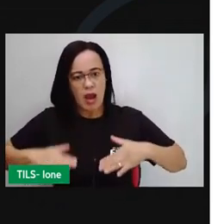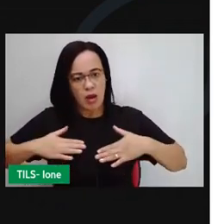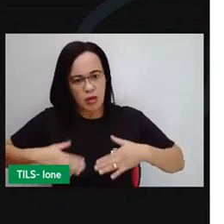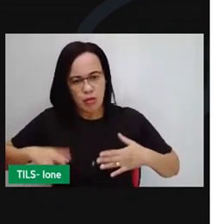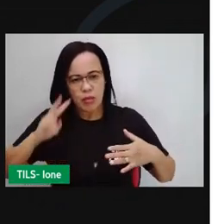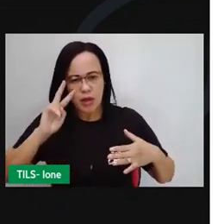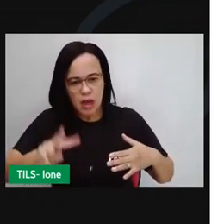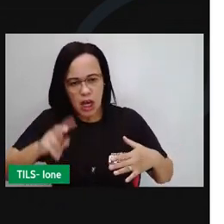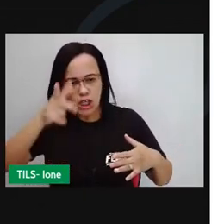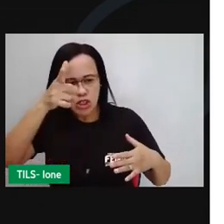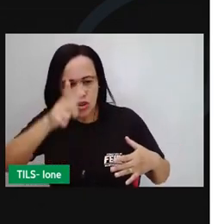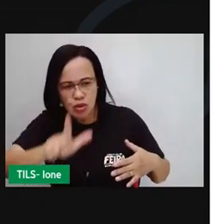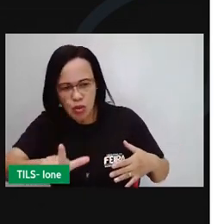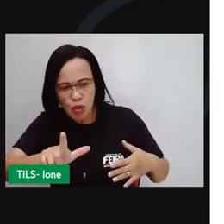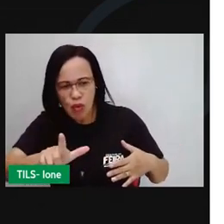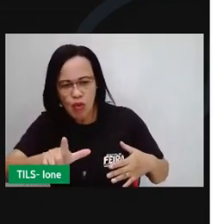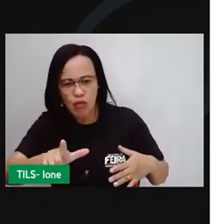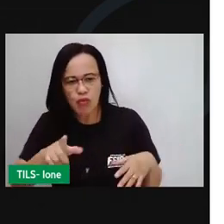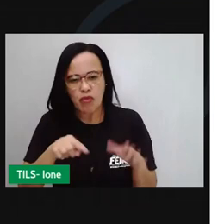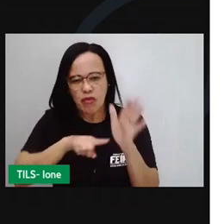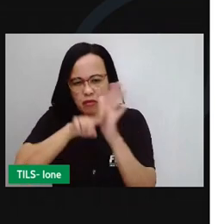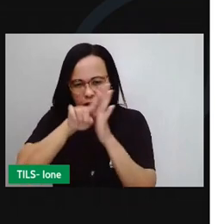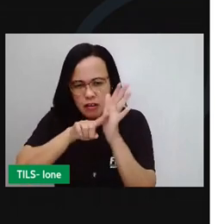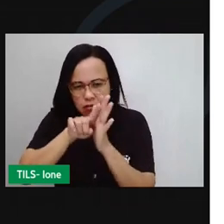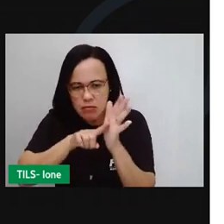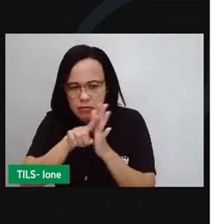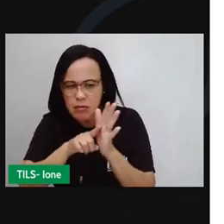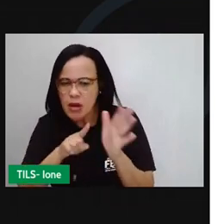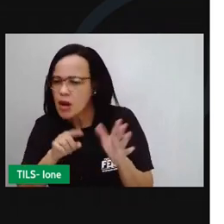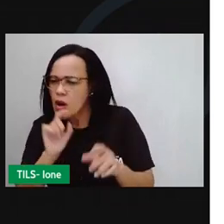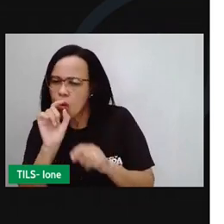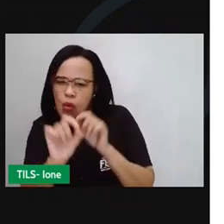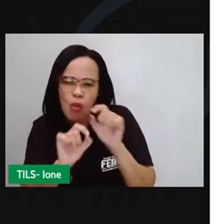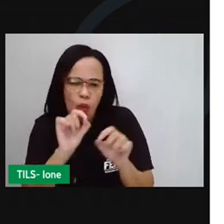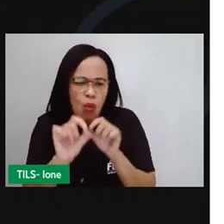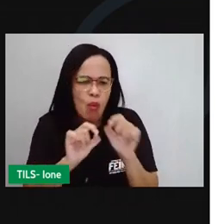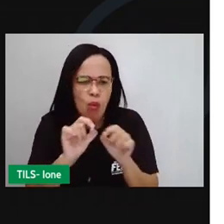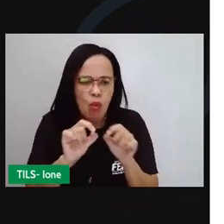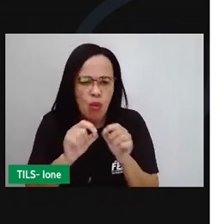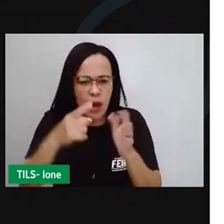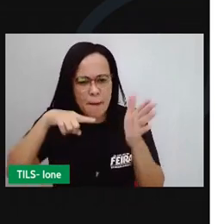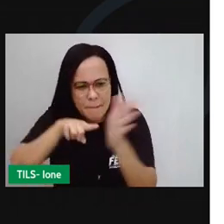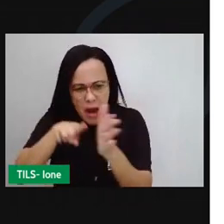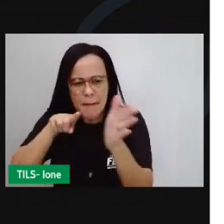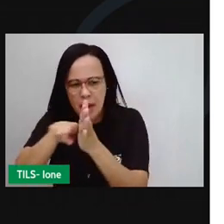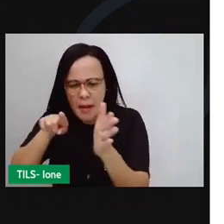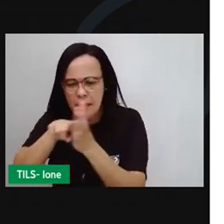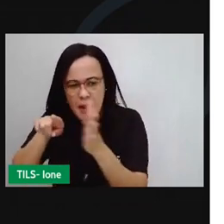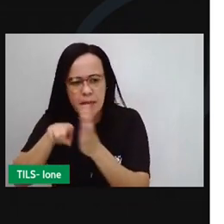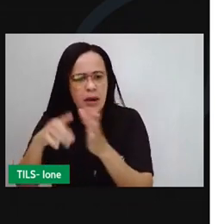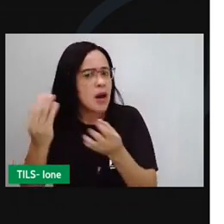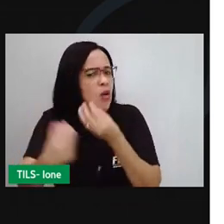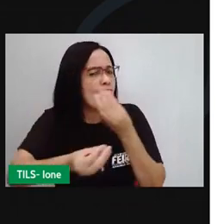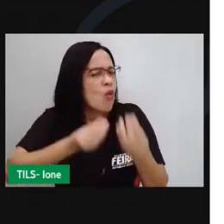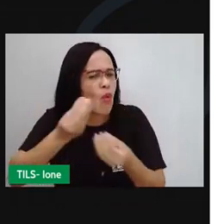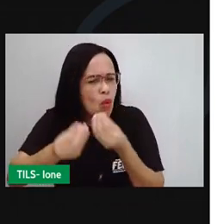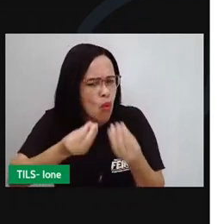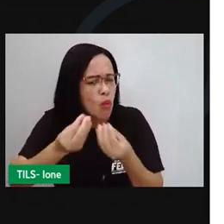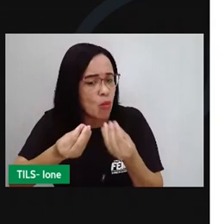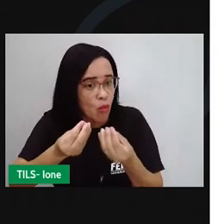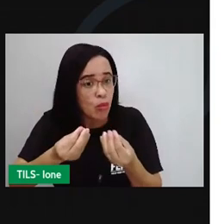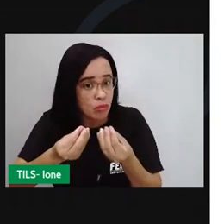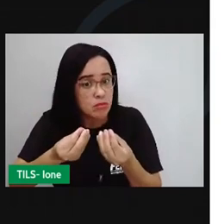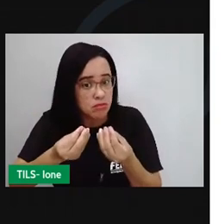verifique os dados e o que é perguntado. Todos os problemas oferecem valores, aparecem